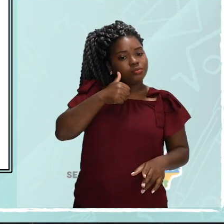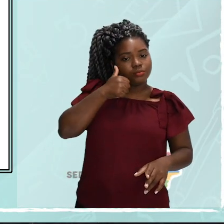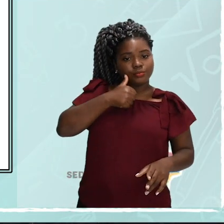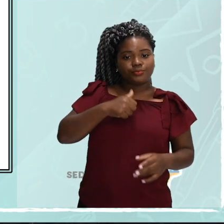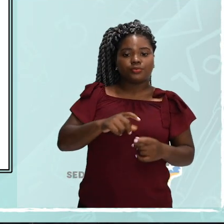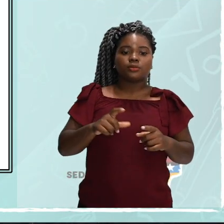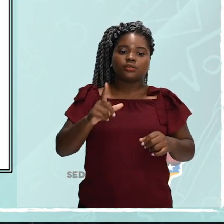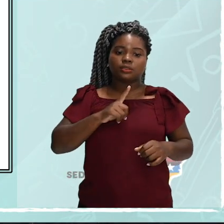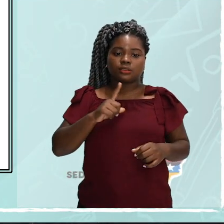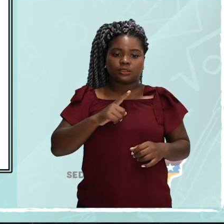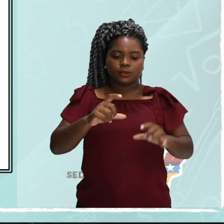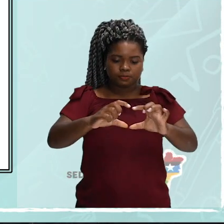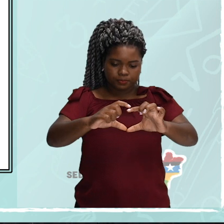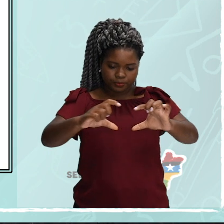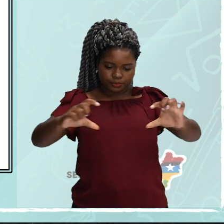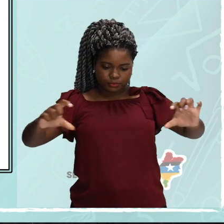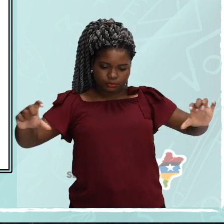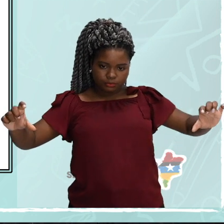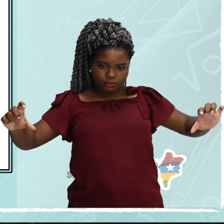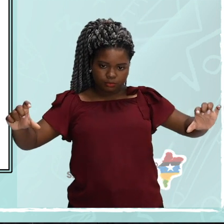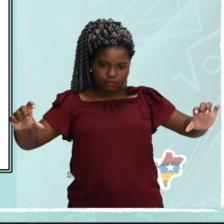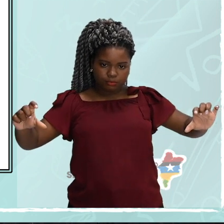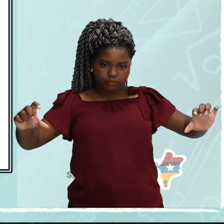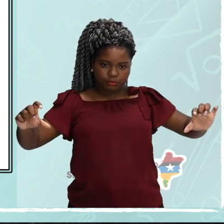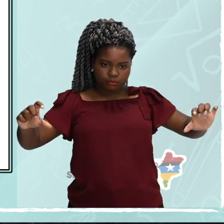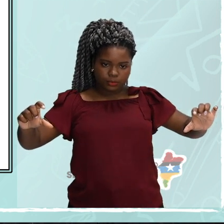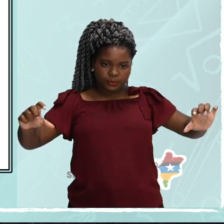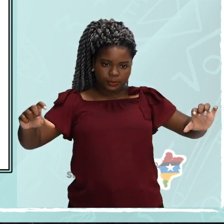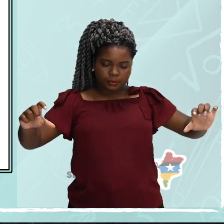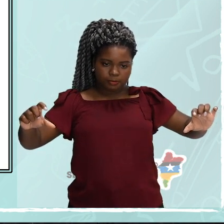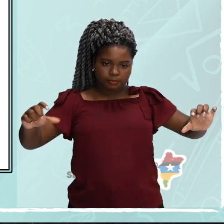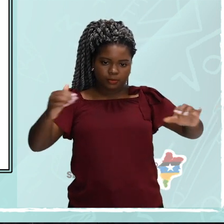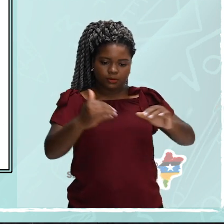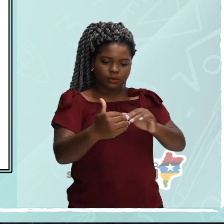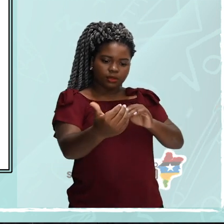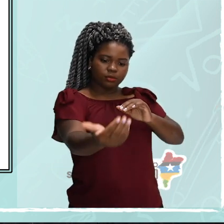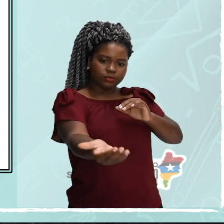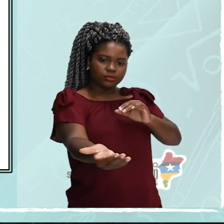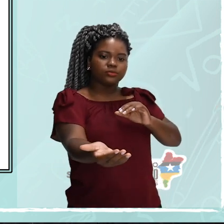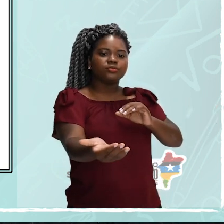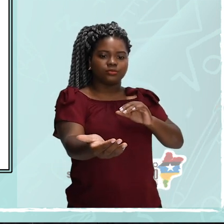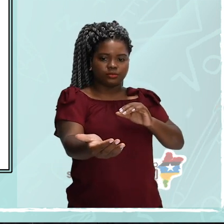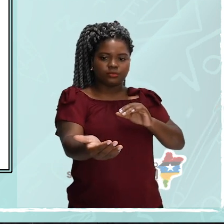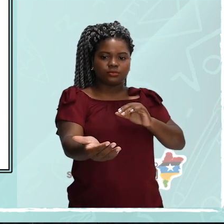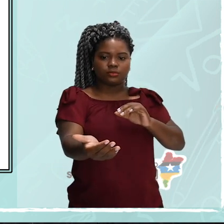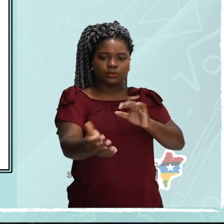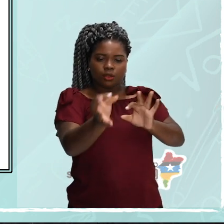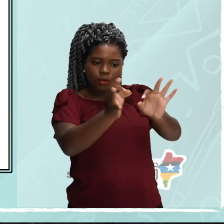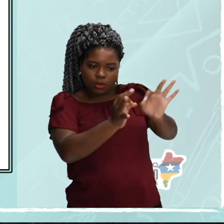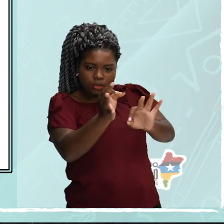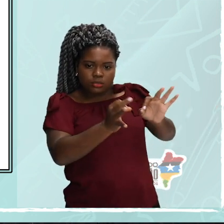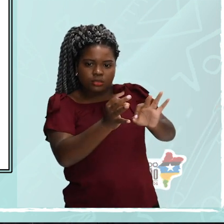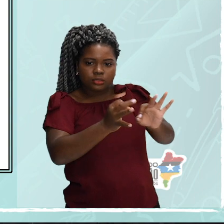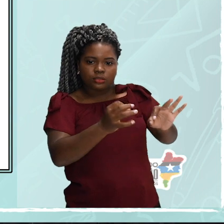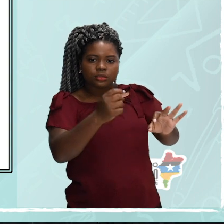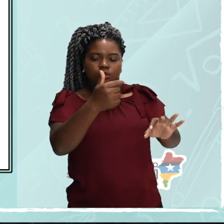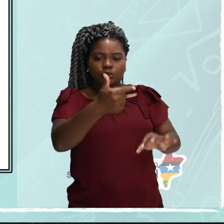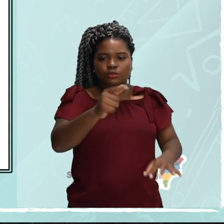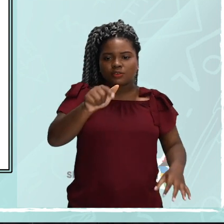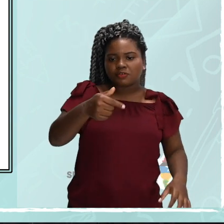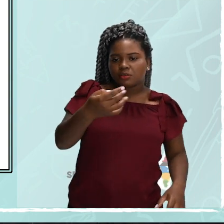central, sua parte superior é ajustada a 2,43 do solo para os homens, e de 2